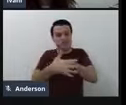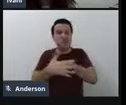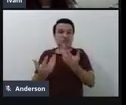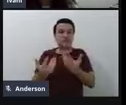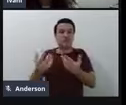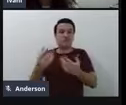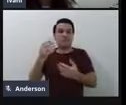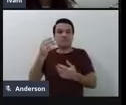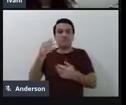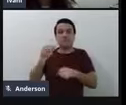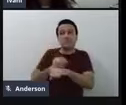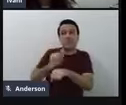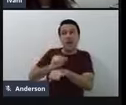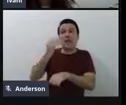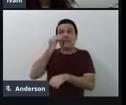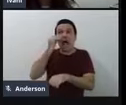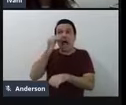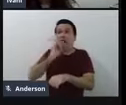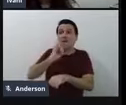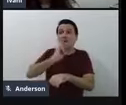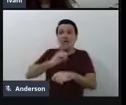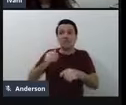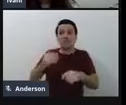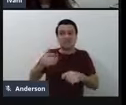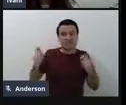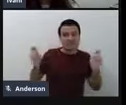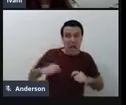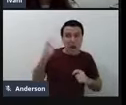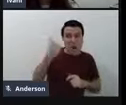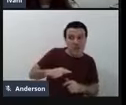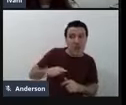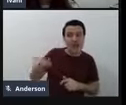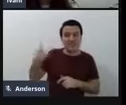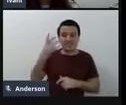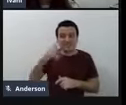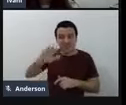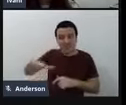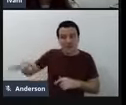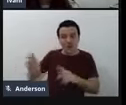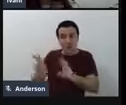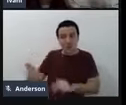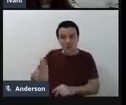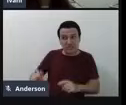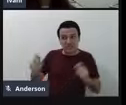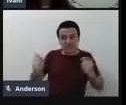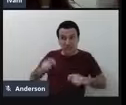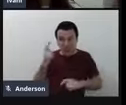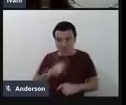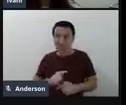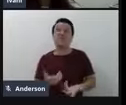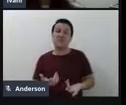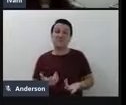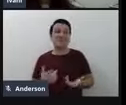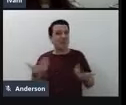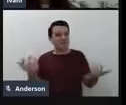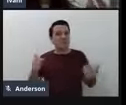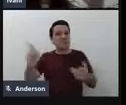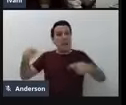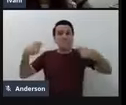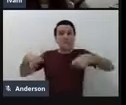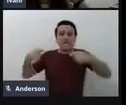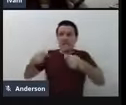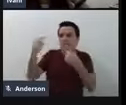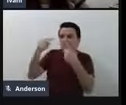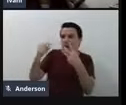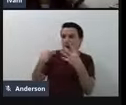em testes mesmo para ver se realmente vai funcionar. Mas, é isso, assim, né, de uma demanda também, né, e